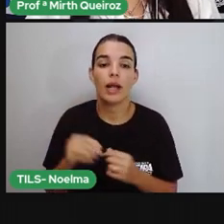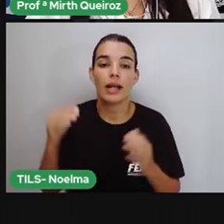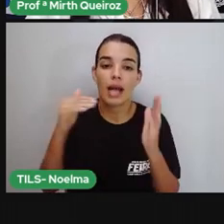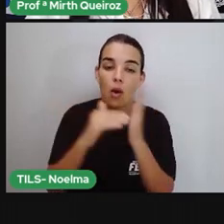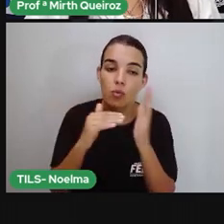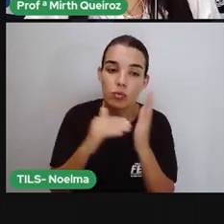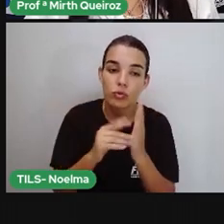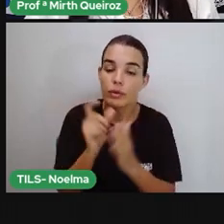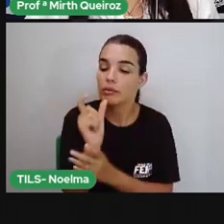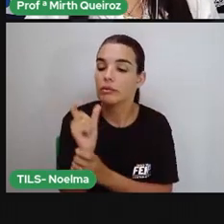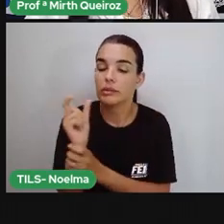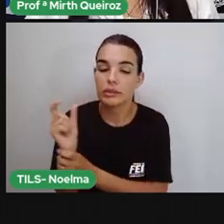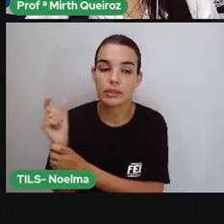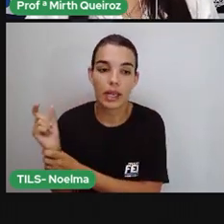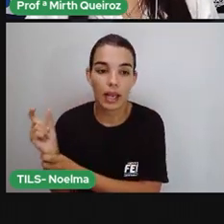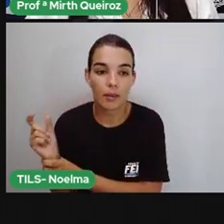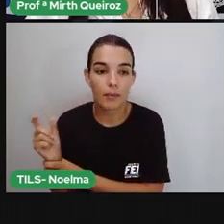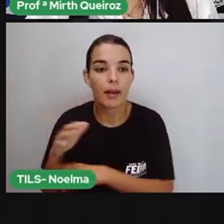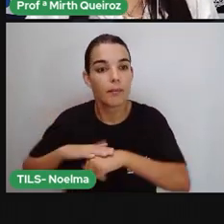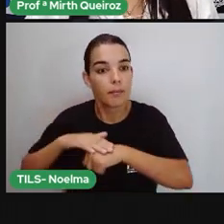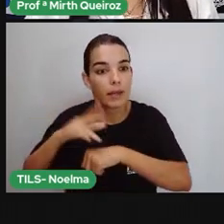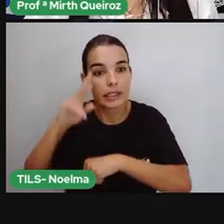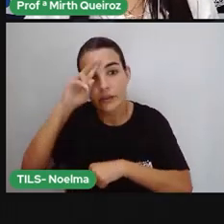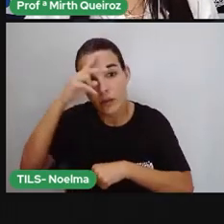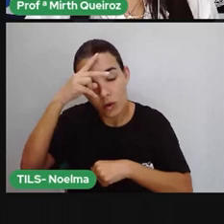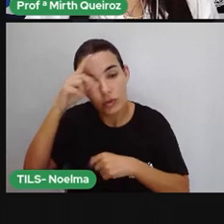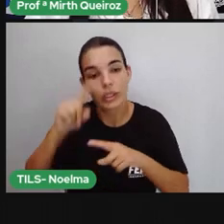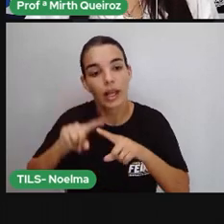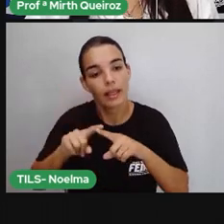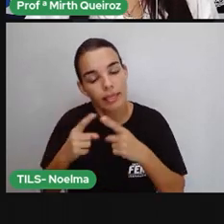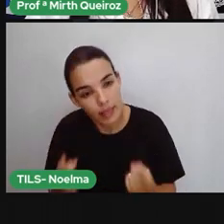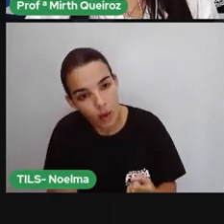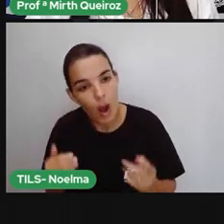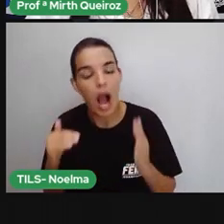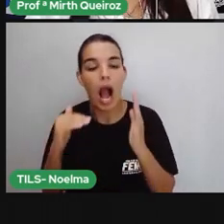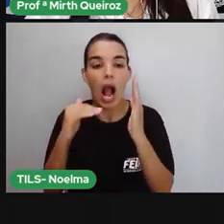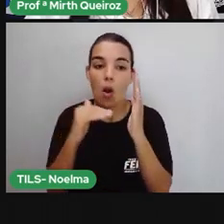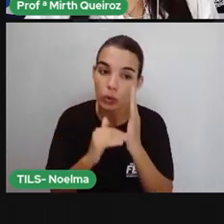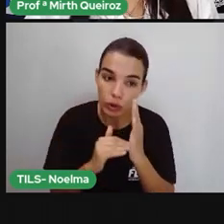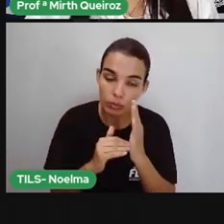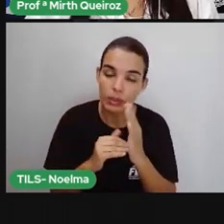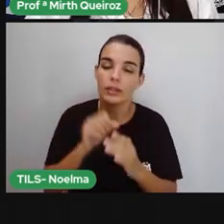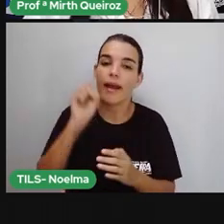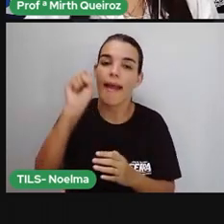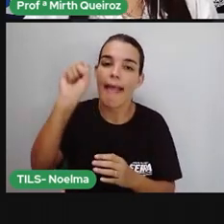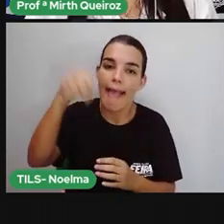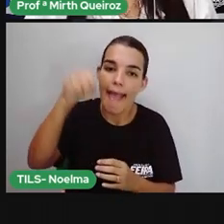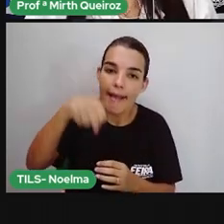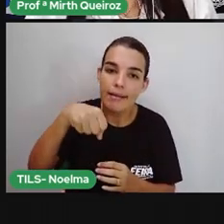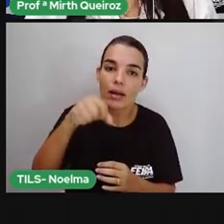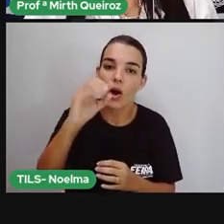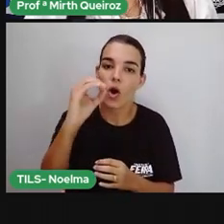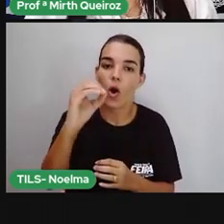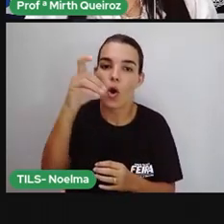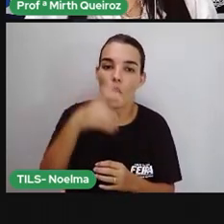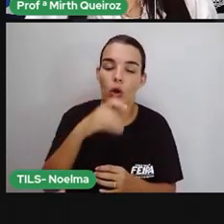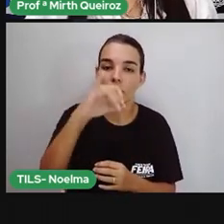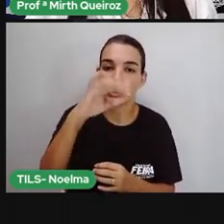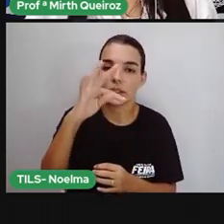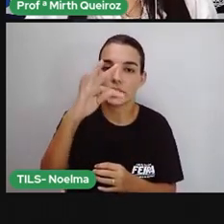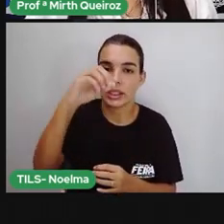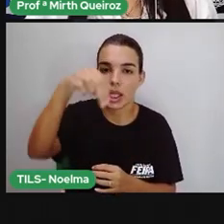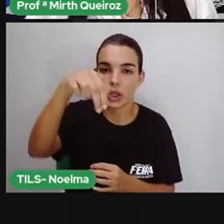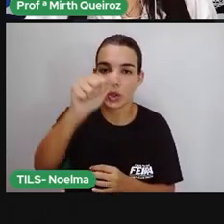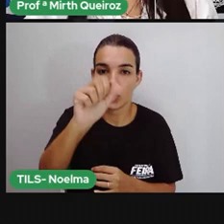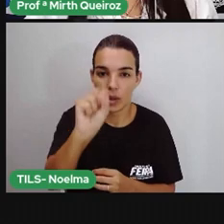sílabas são as mais fortes. Se é a última sílaba, então é uma palavra oxítona. Aí, estamos